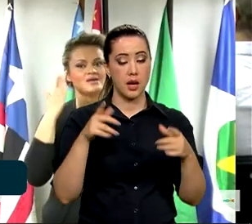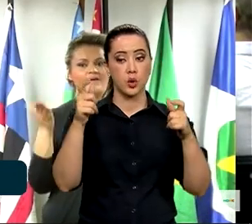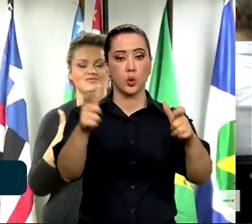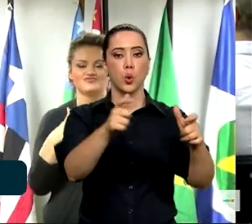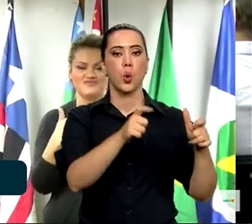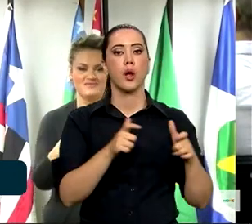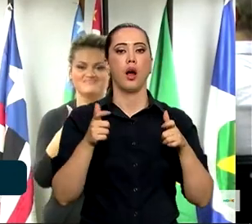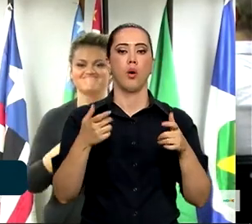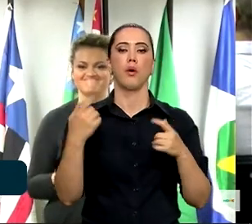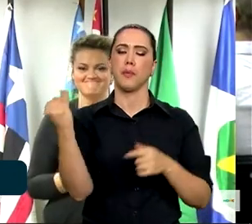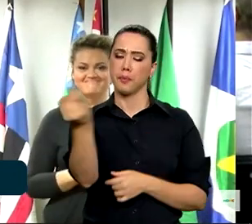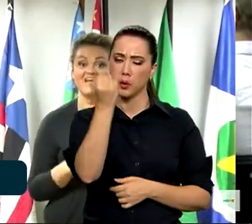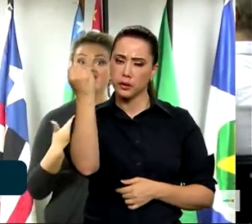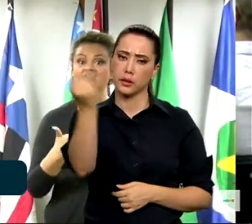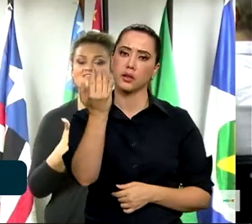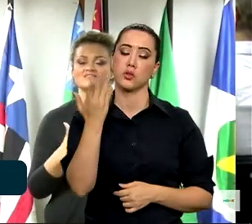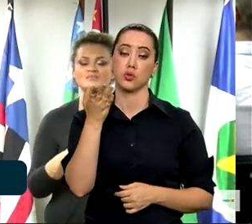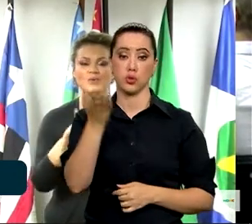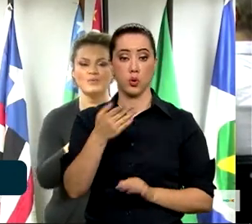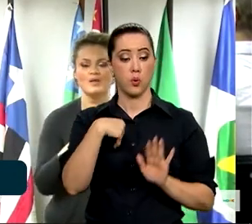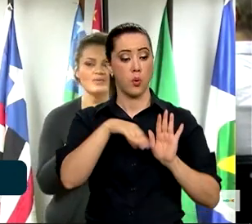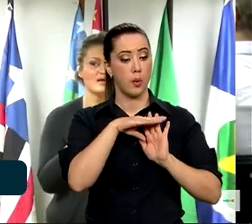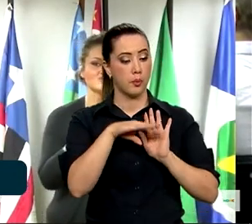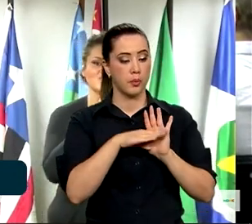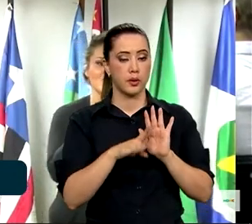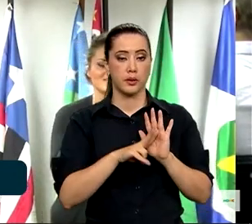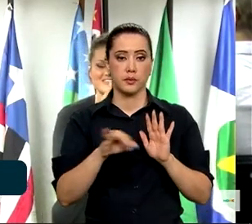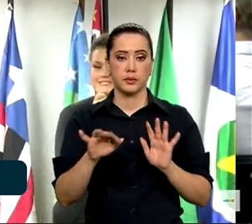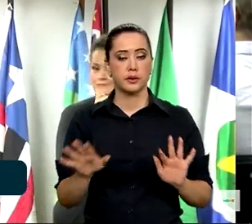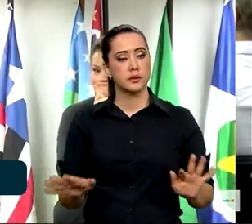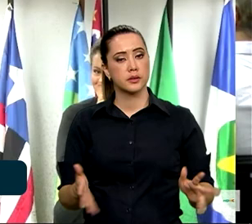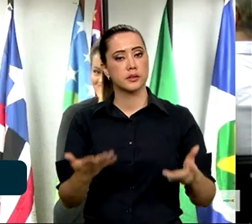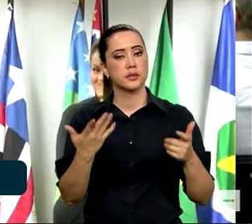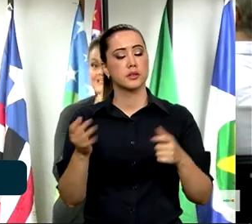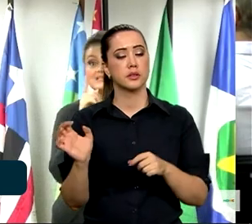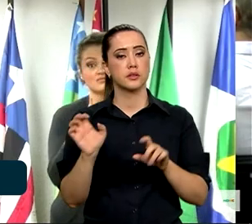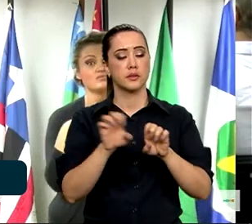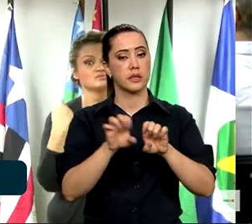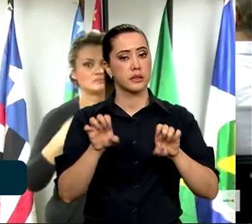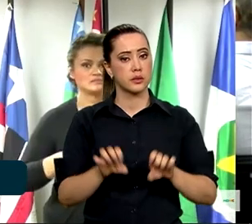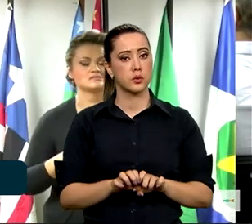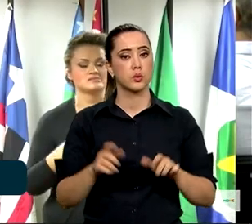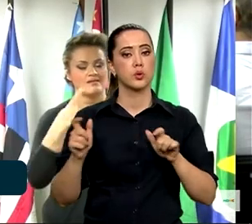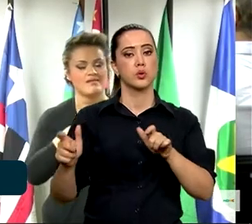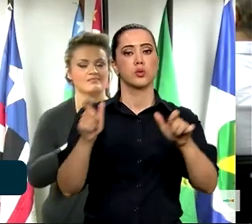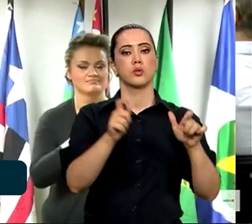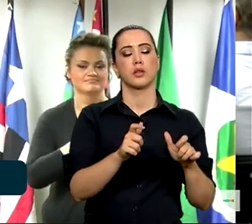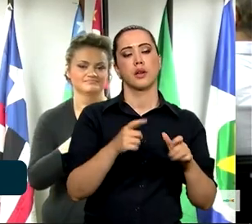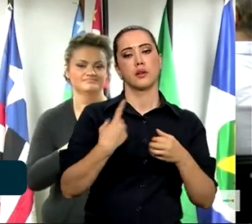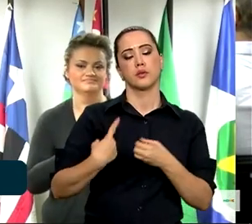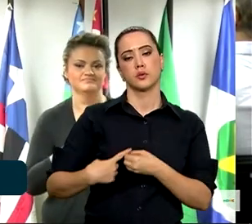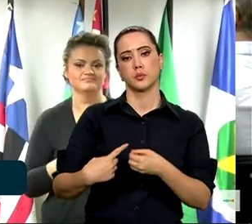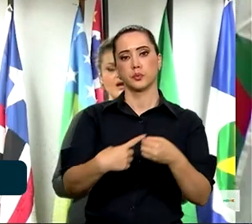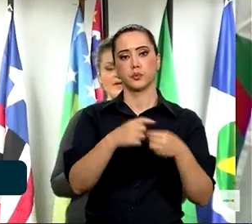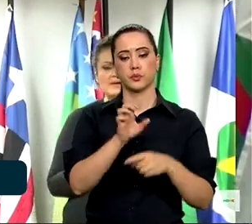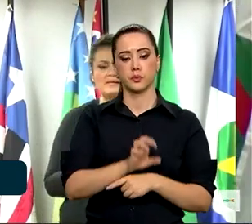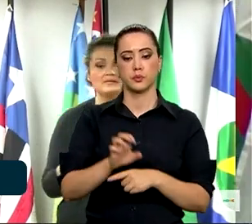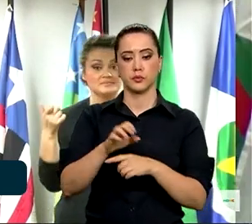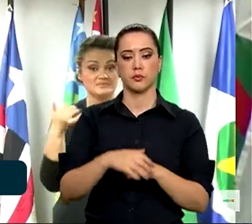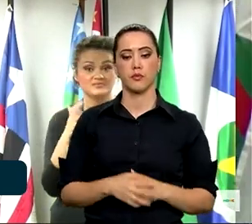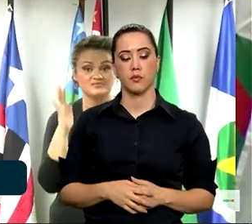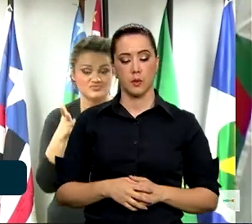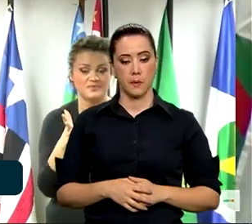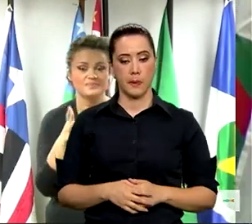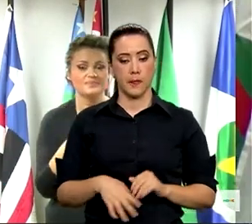Silvio Almeida explica que o programa vai incentivar a criação de estruturas nos estados e nos municípios. O programa